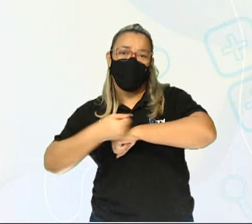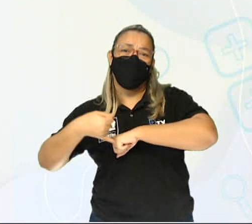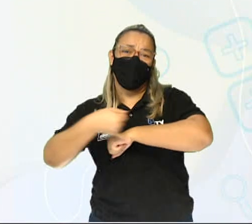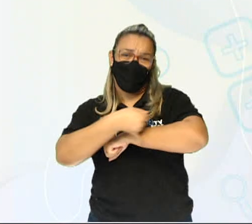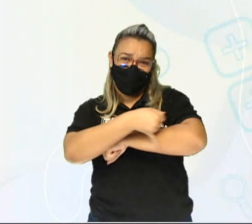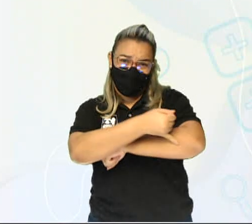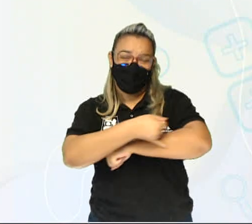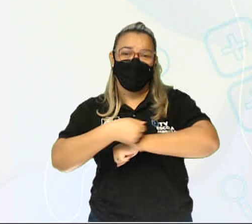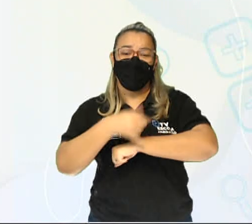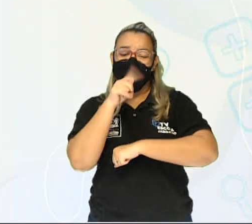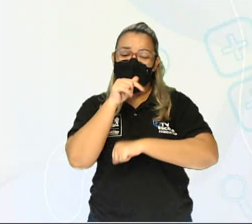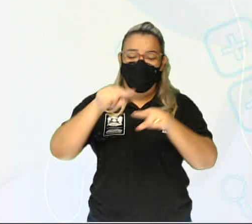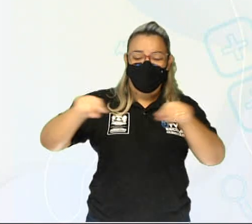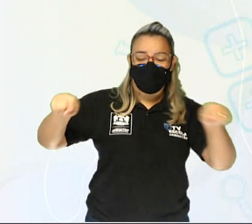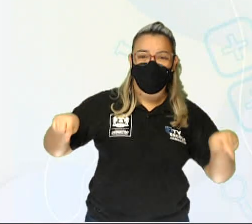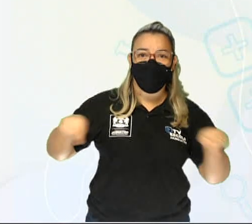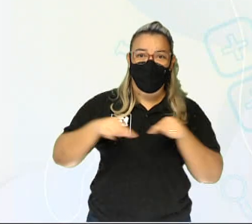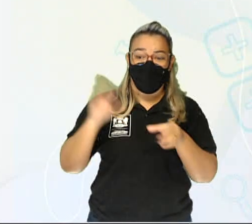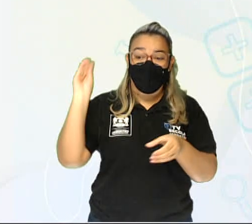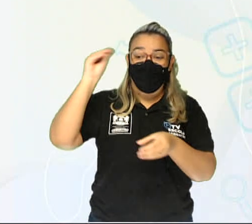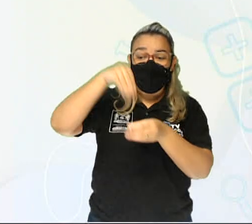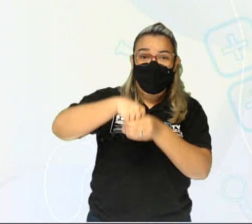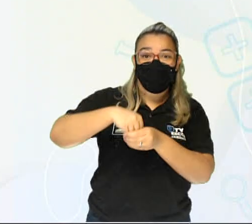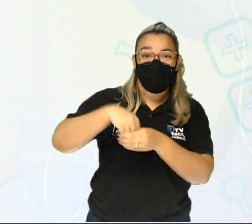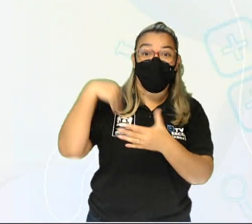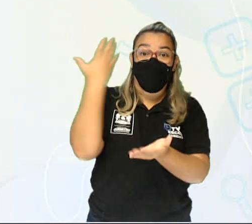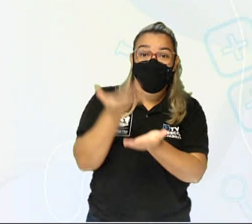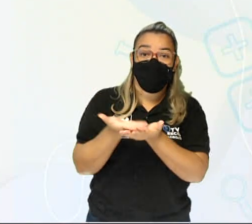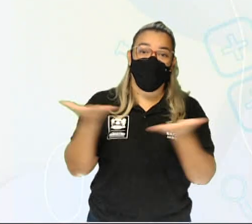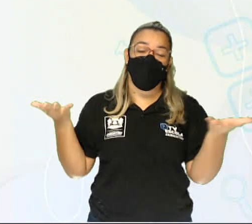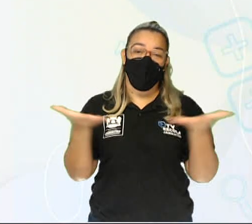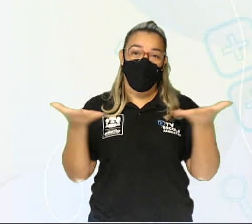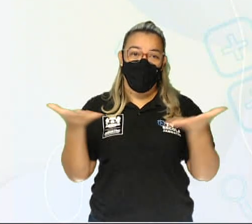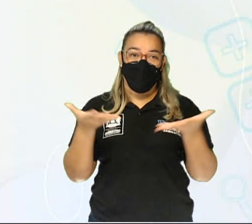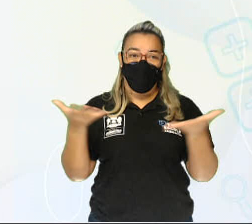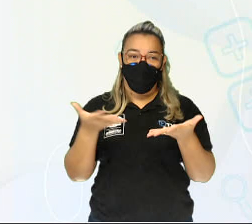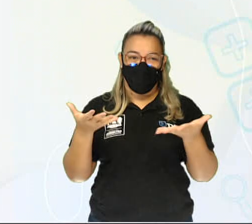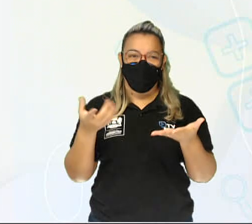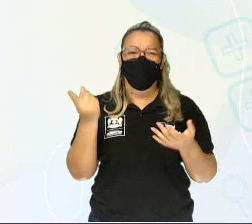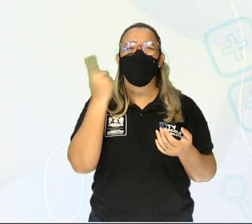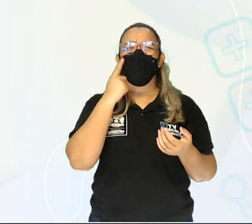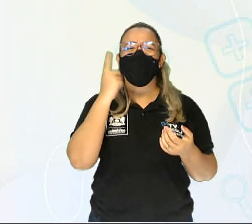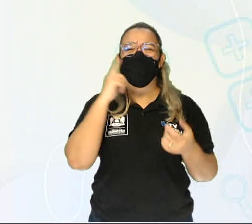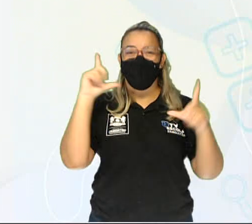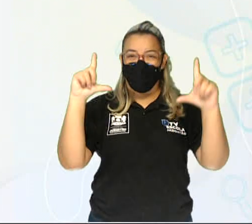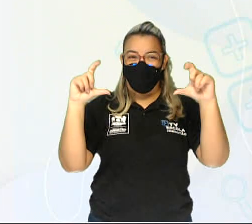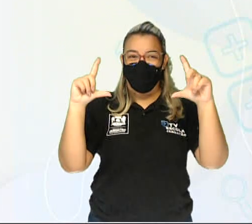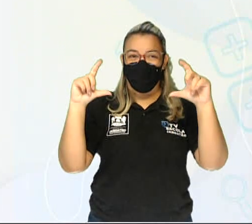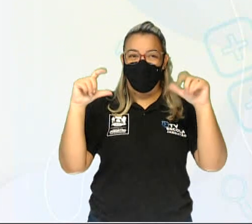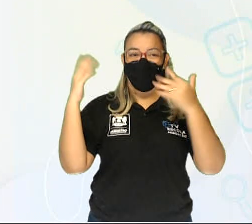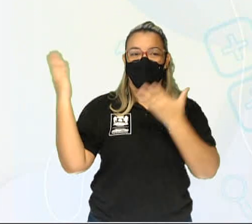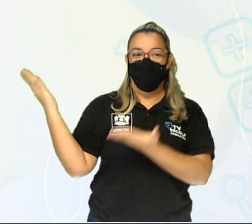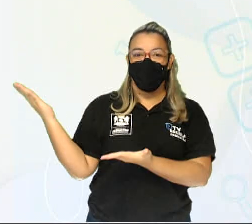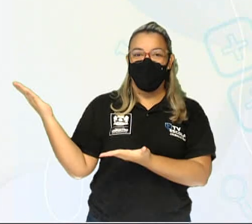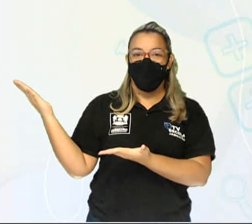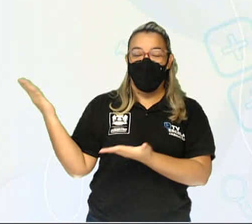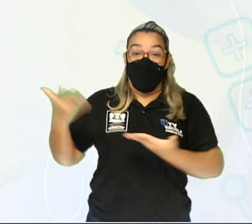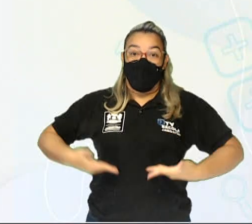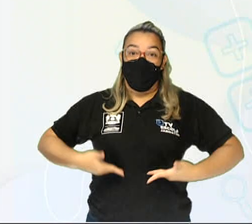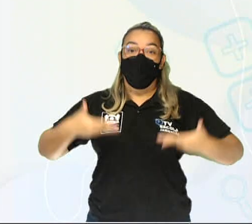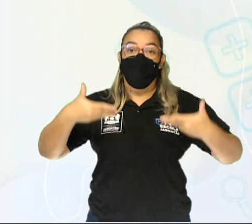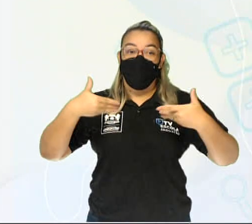infraestruturas que são presentes até hoje. De cima a gente vê uma imagem de prazeres,